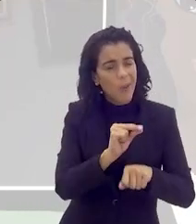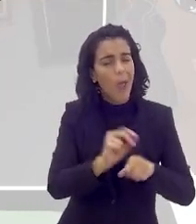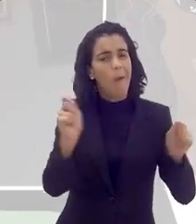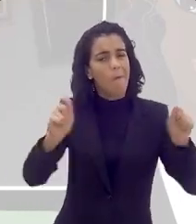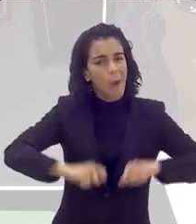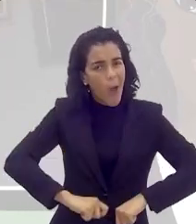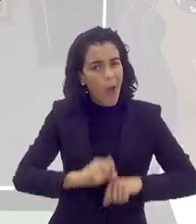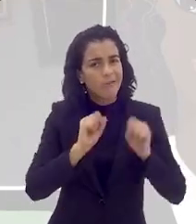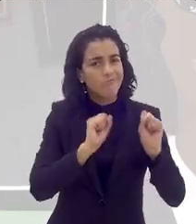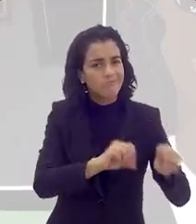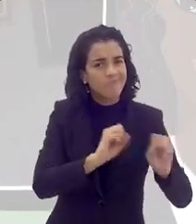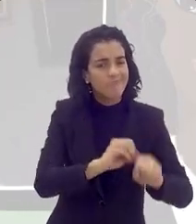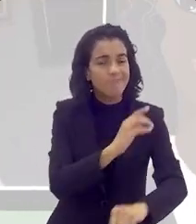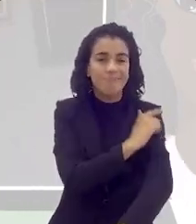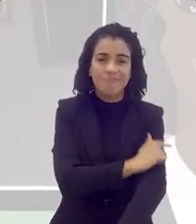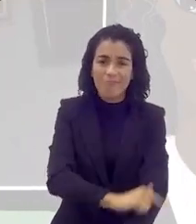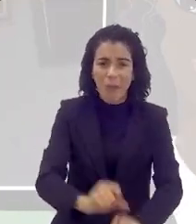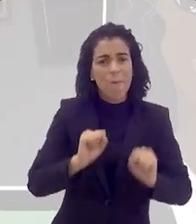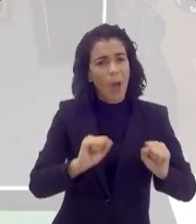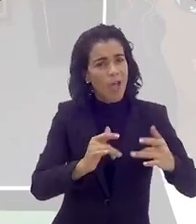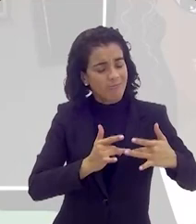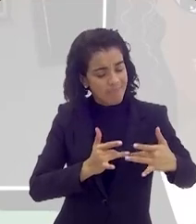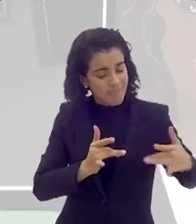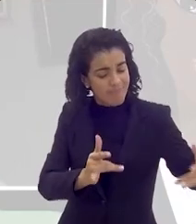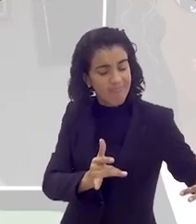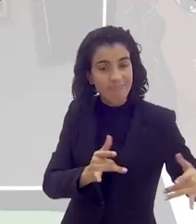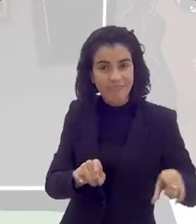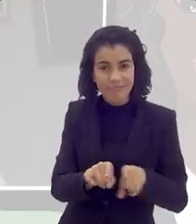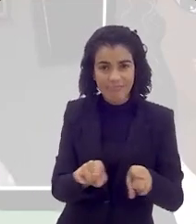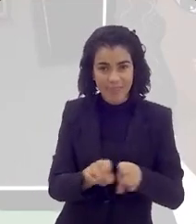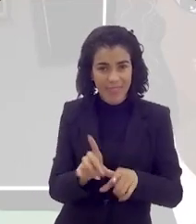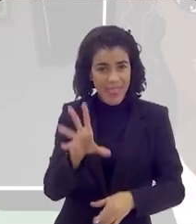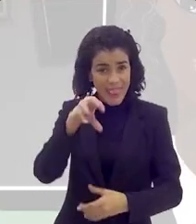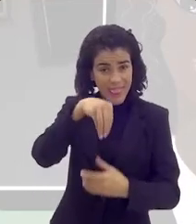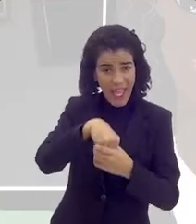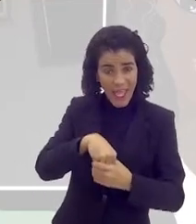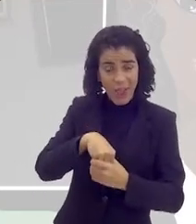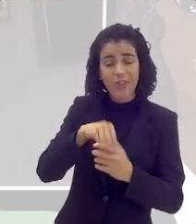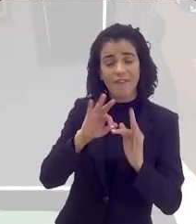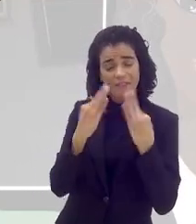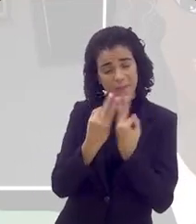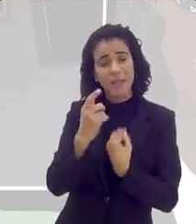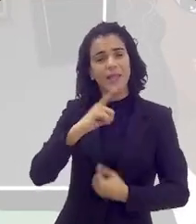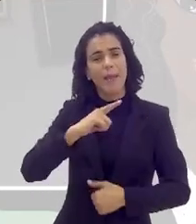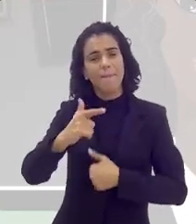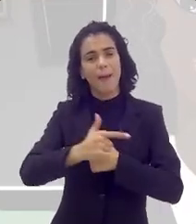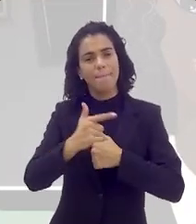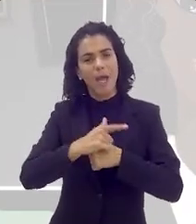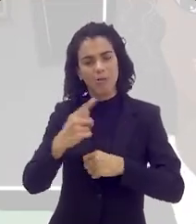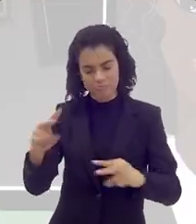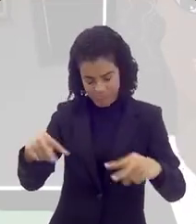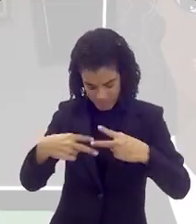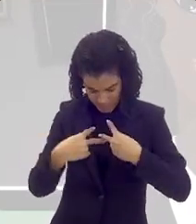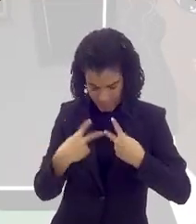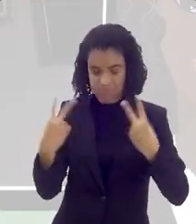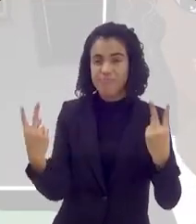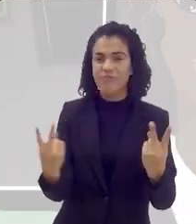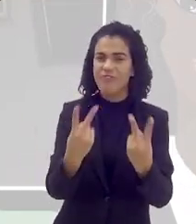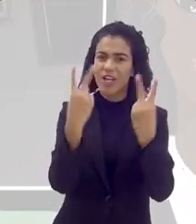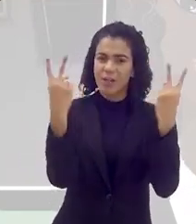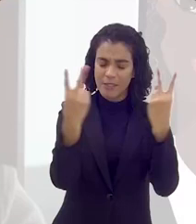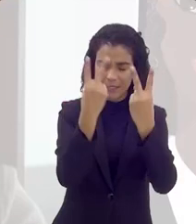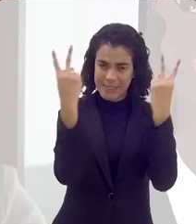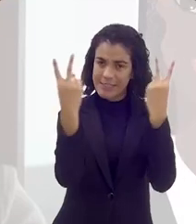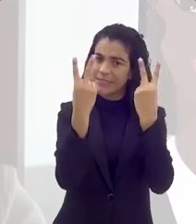pode cuidar, a gente pode educar, a gente pode dar afeto, e a gente tem um papel dentro da família, a gente precisa se valorizar,